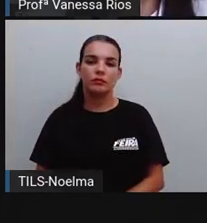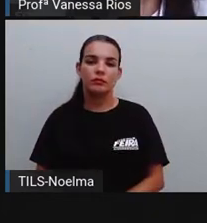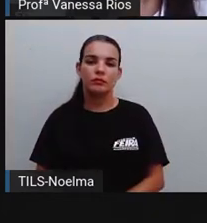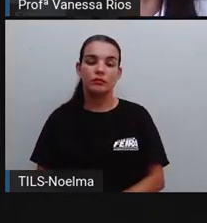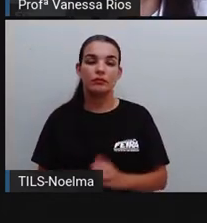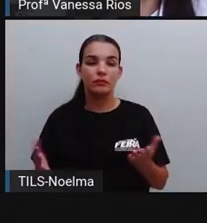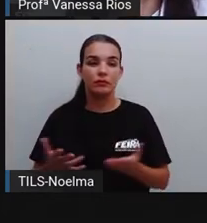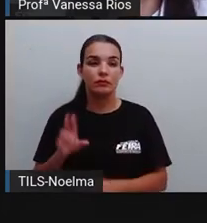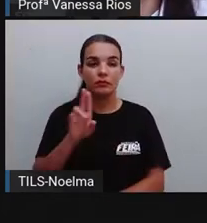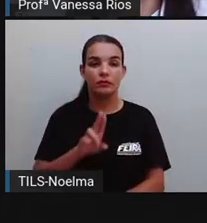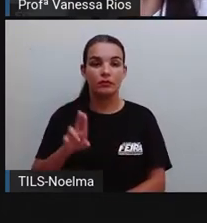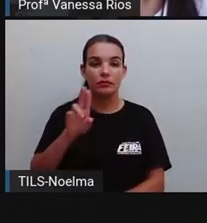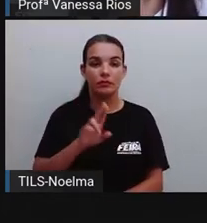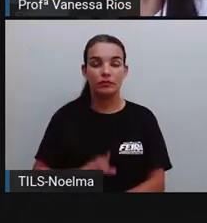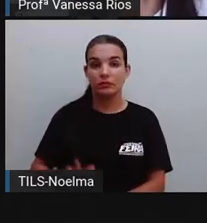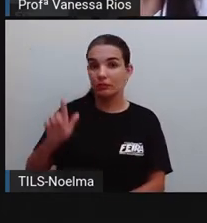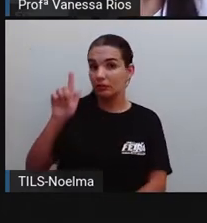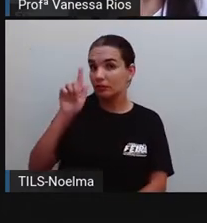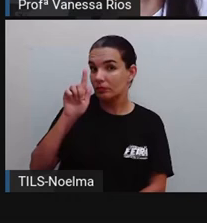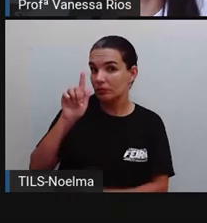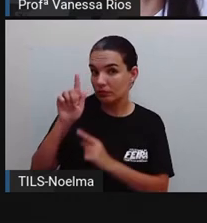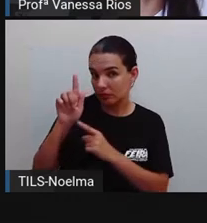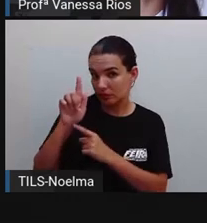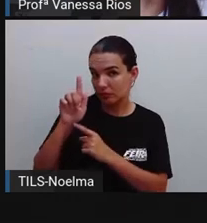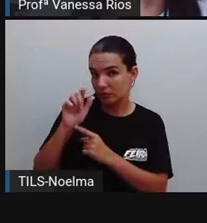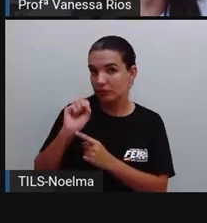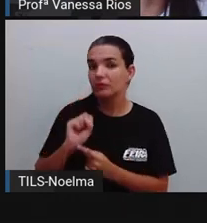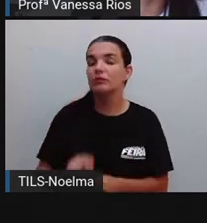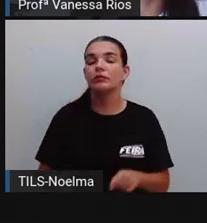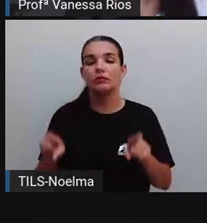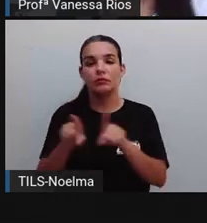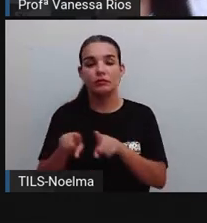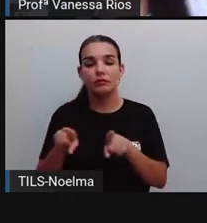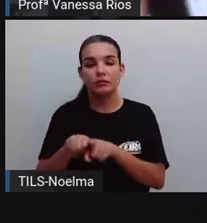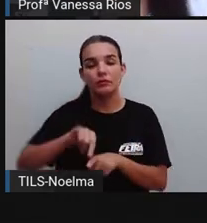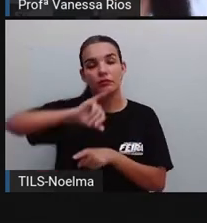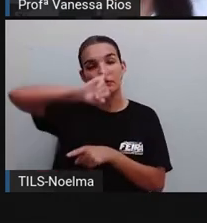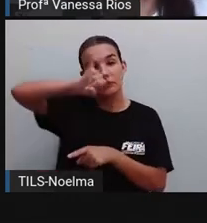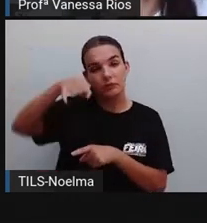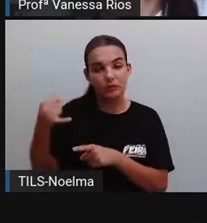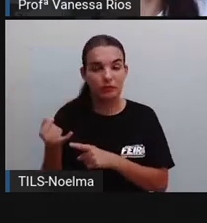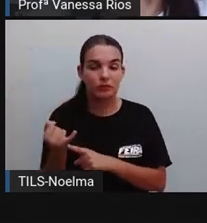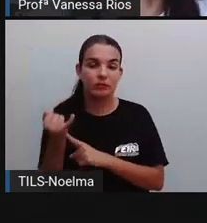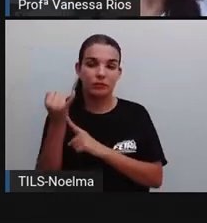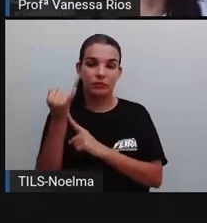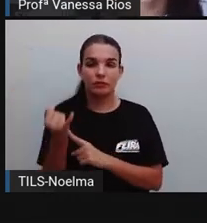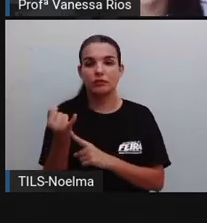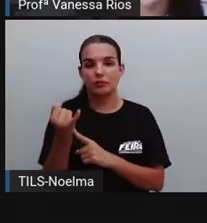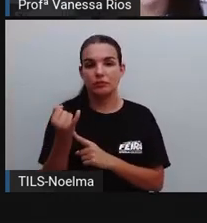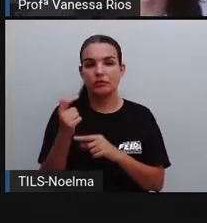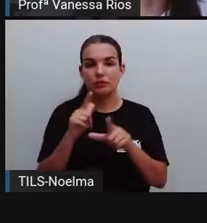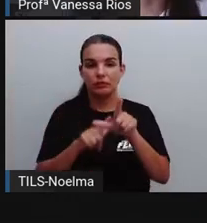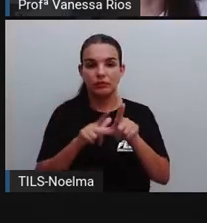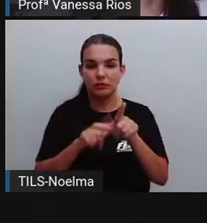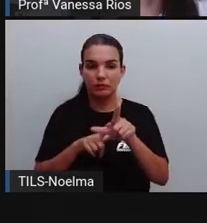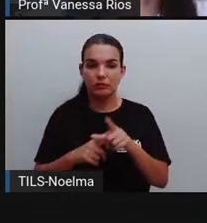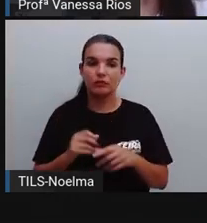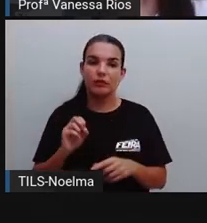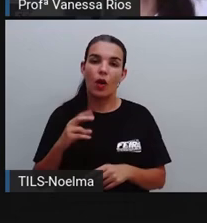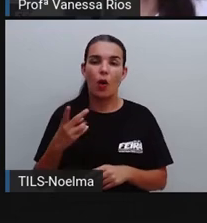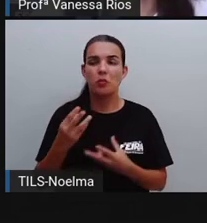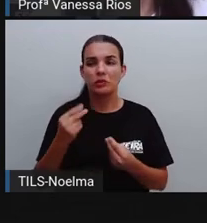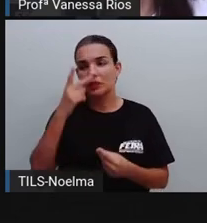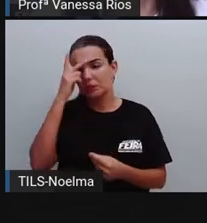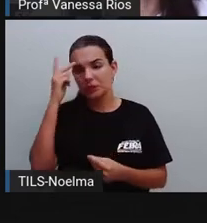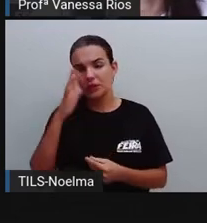E agora a gente vai observar o uso do G, né? Da letra G e também da letra G. Ou como